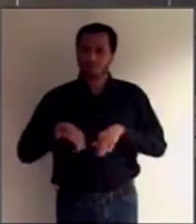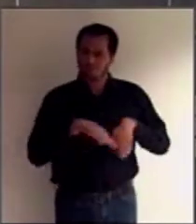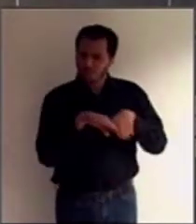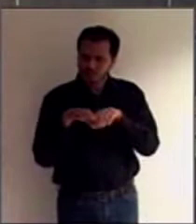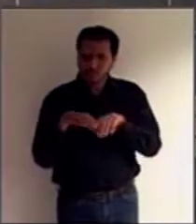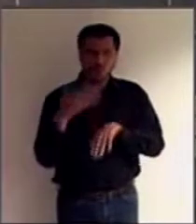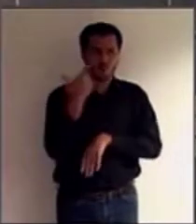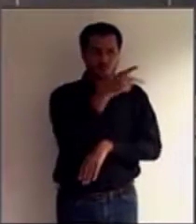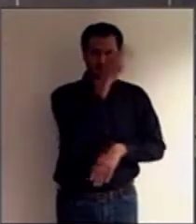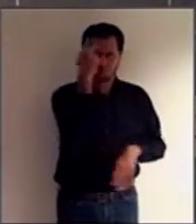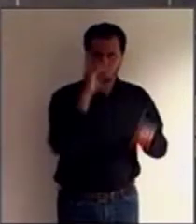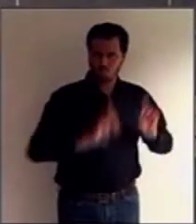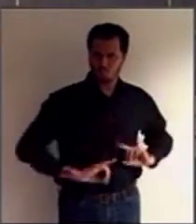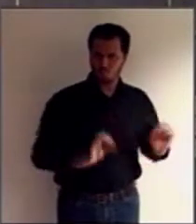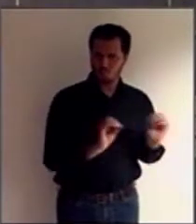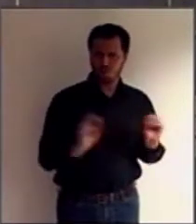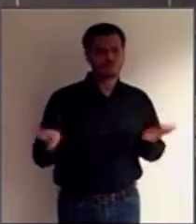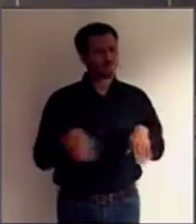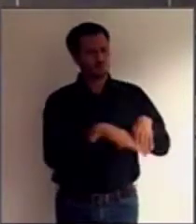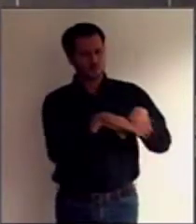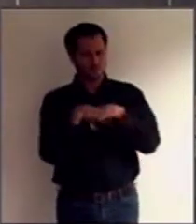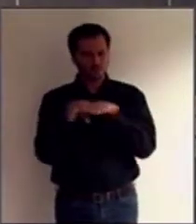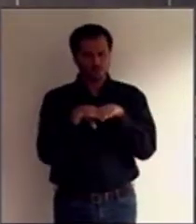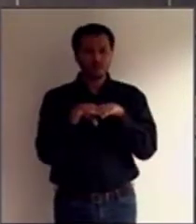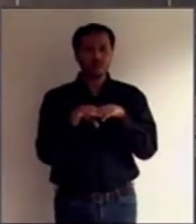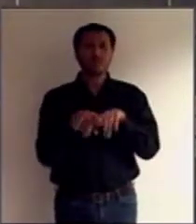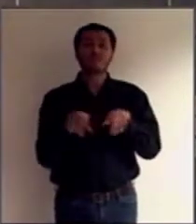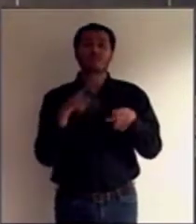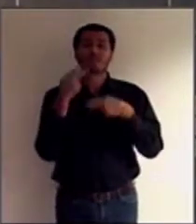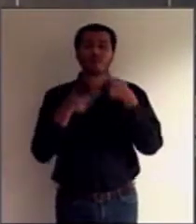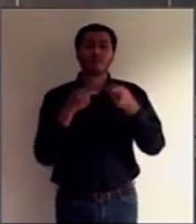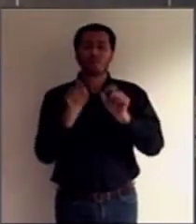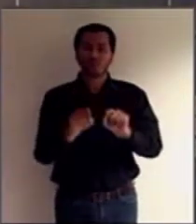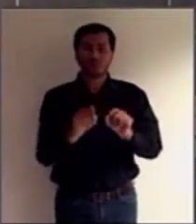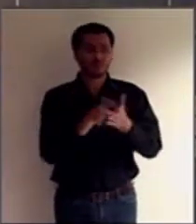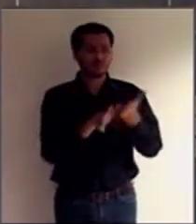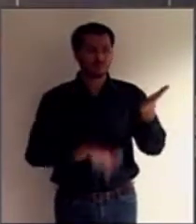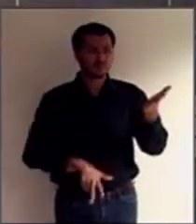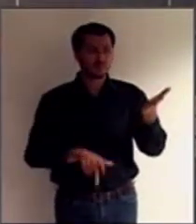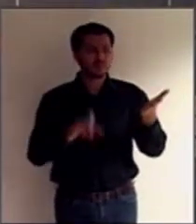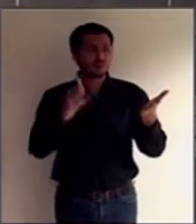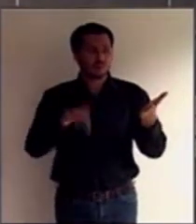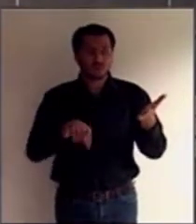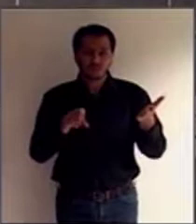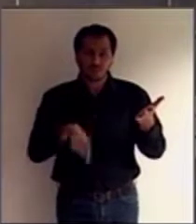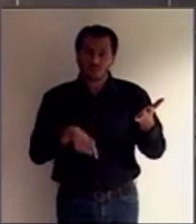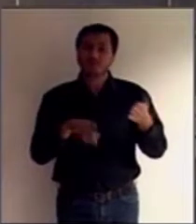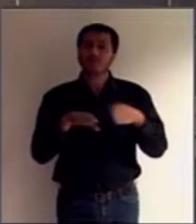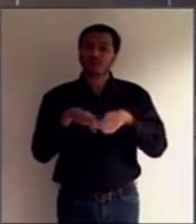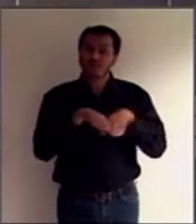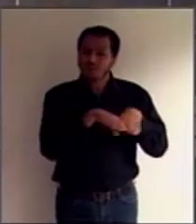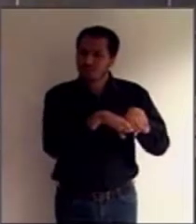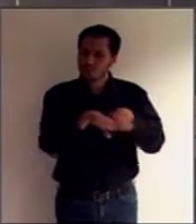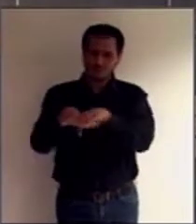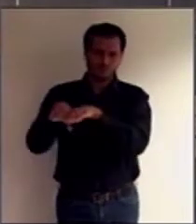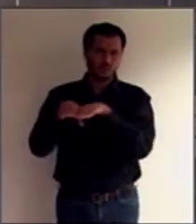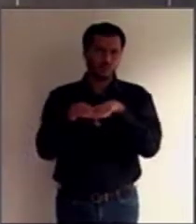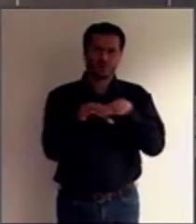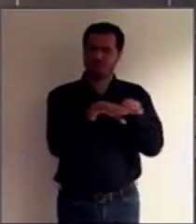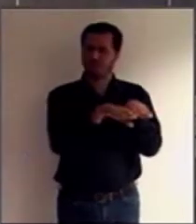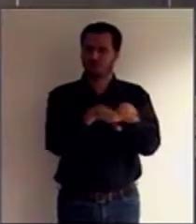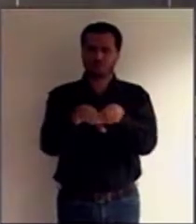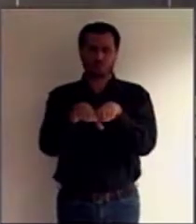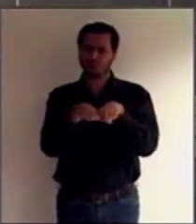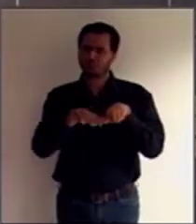ela está resgatando, ela está garantindo o quê? Nada mais, nada menos do que a igualdade de oportunidade